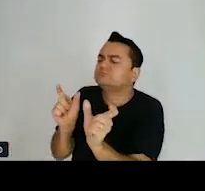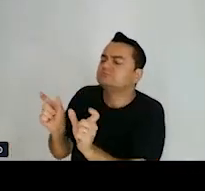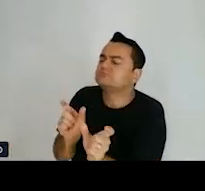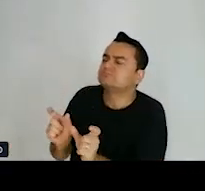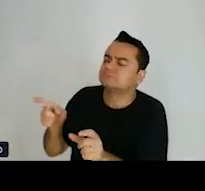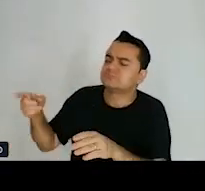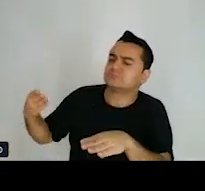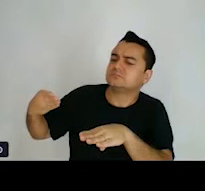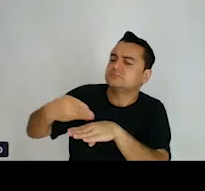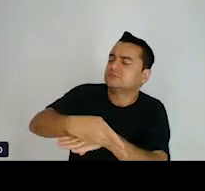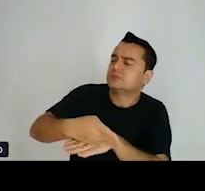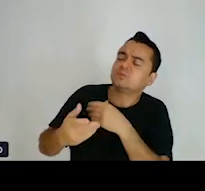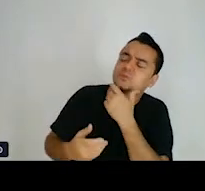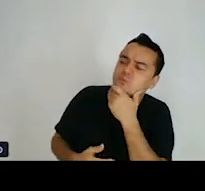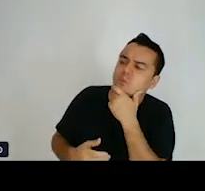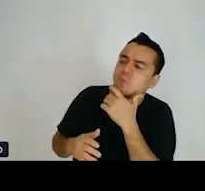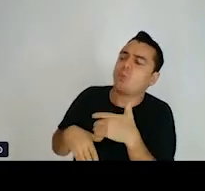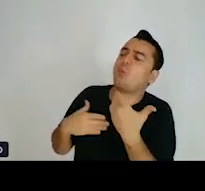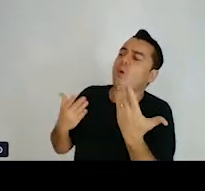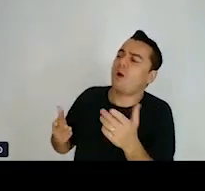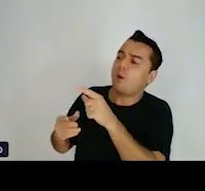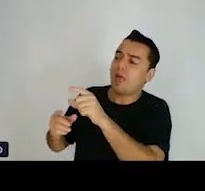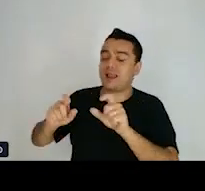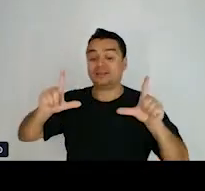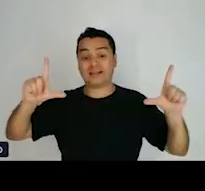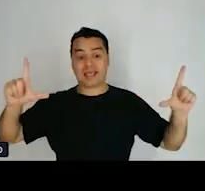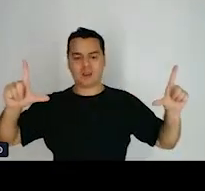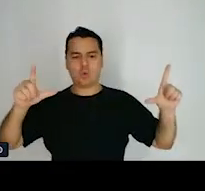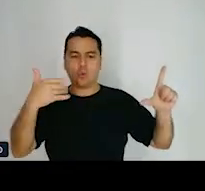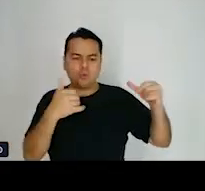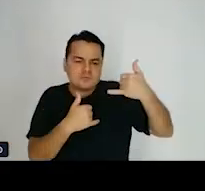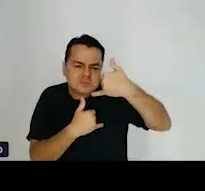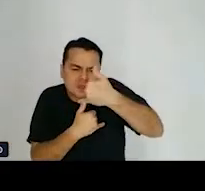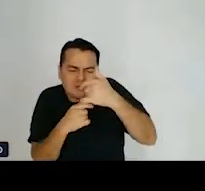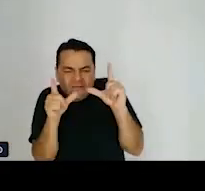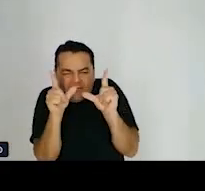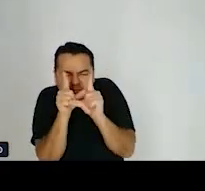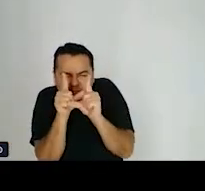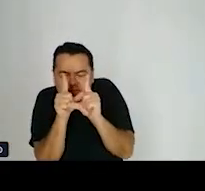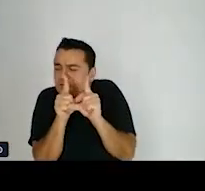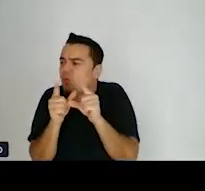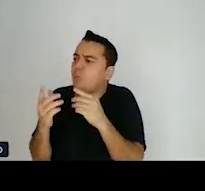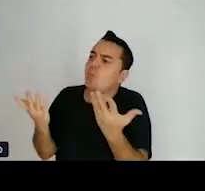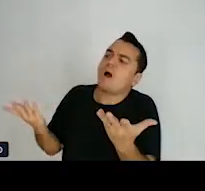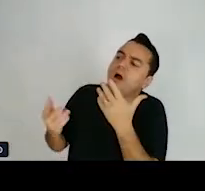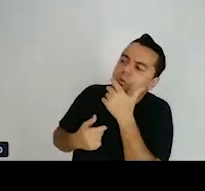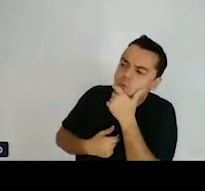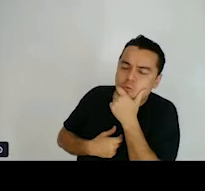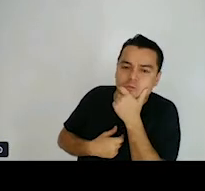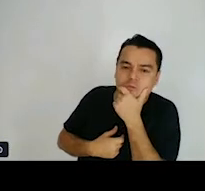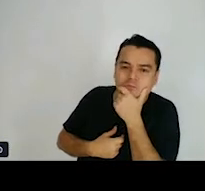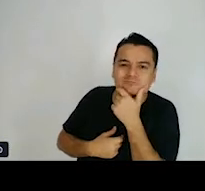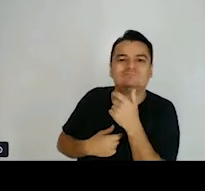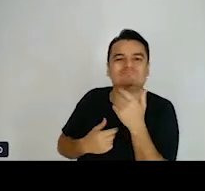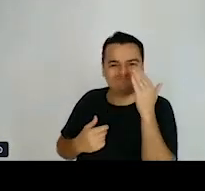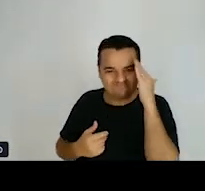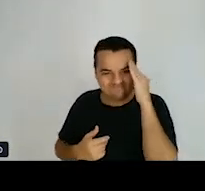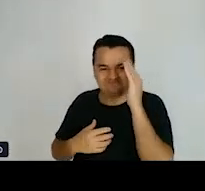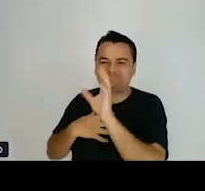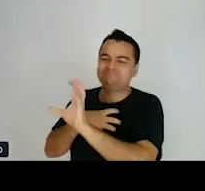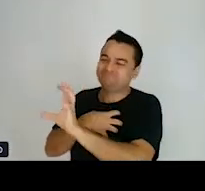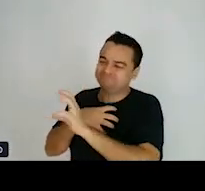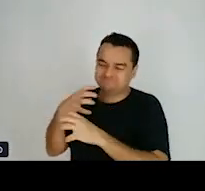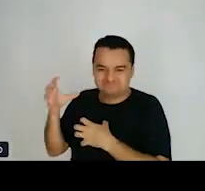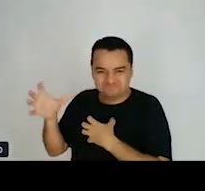serviço? Qual é o tamanho da tela que ela usa? Qual é o tipo de aparelho que ela tem? Qual é o grau de